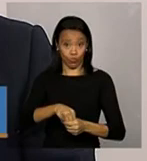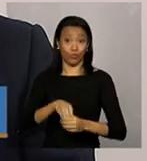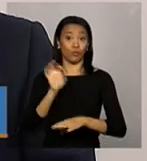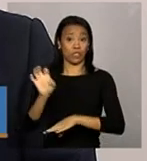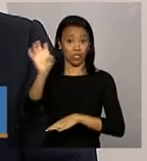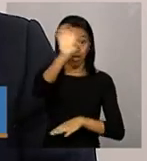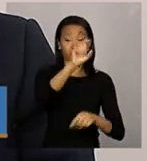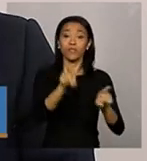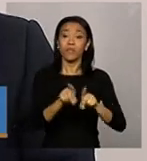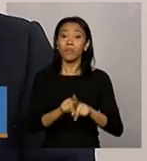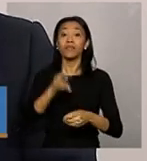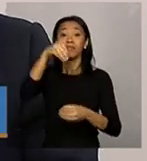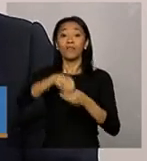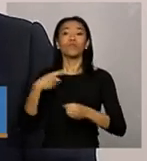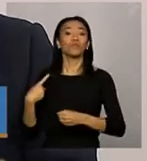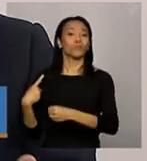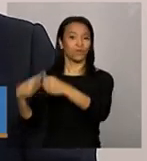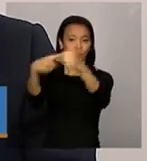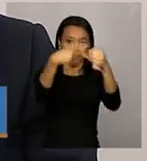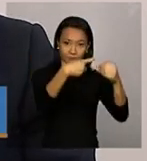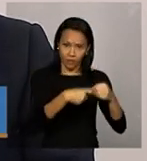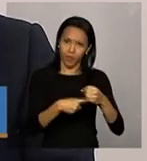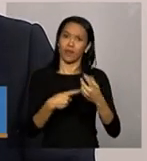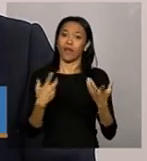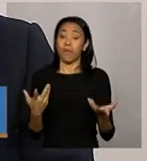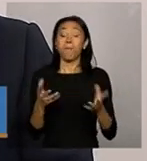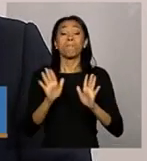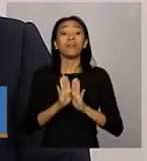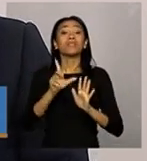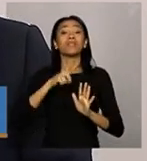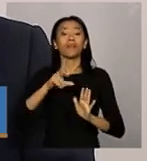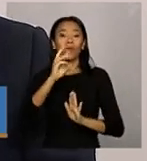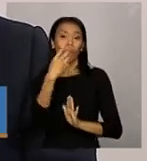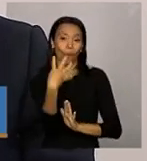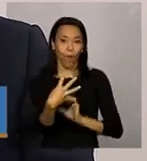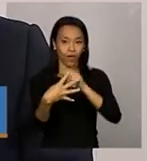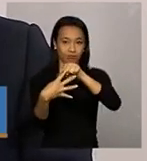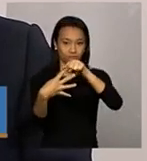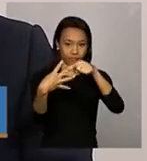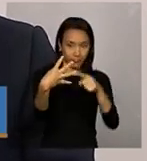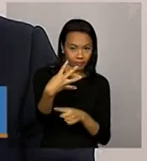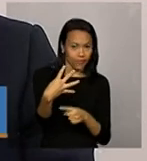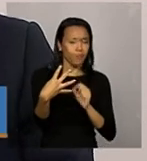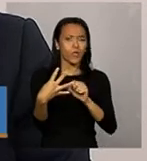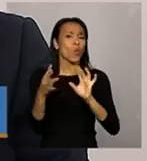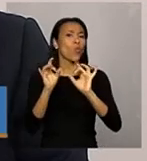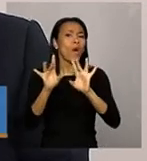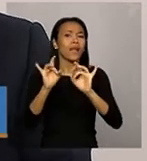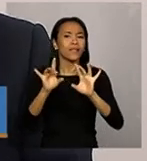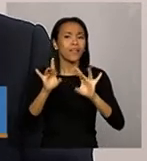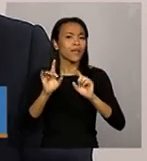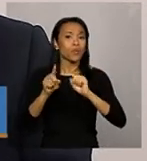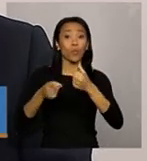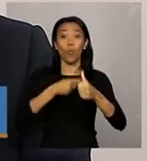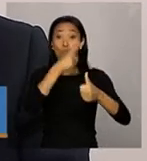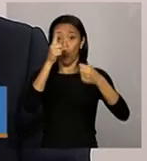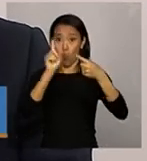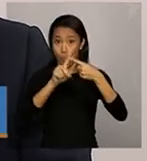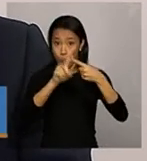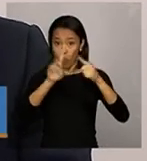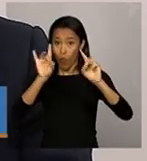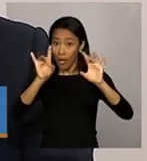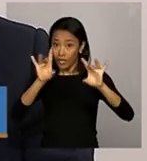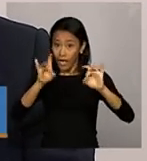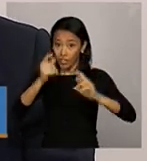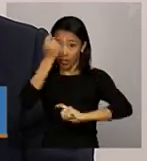complicada, mas ela é composta basicamente de quatro fatores. O fator que diz respeito à qualidade da gestão é o fator 1, o fator de operação.